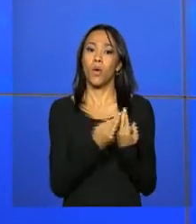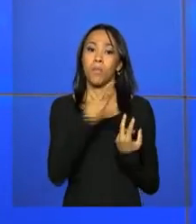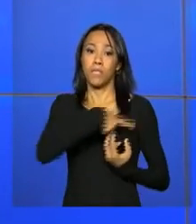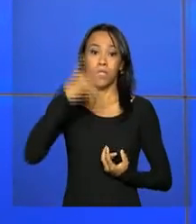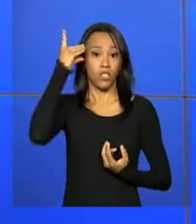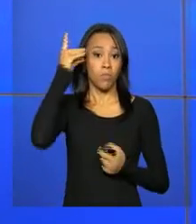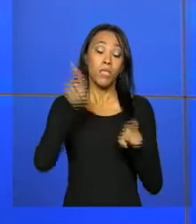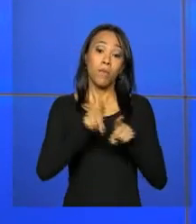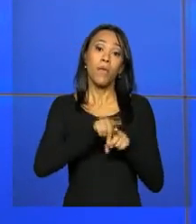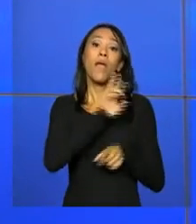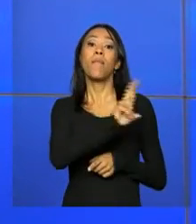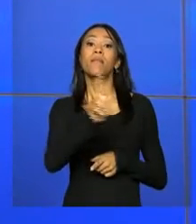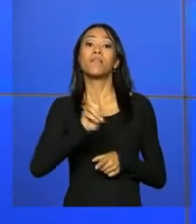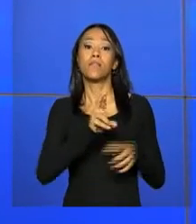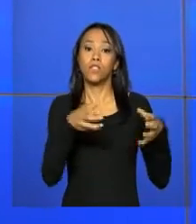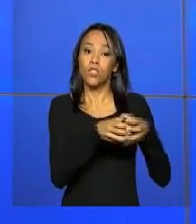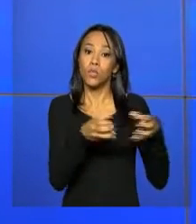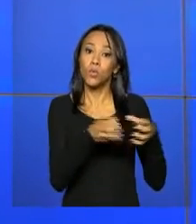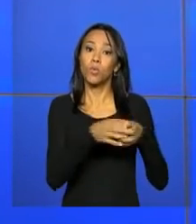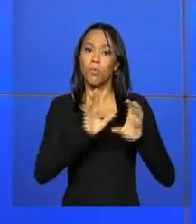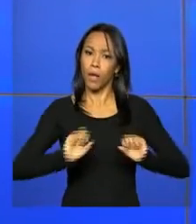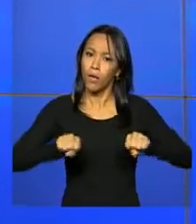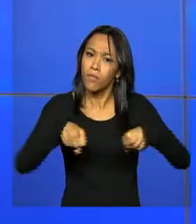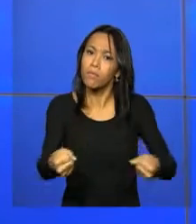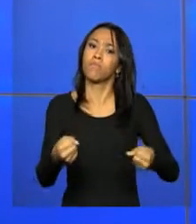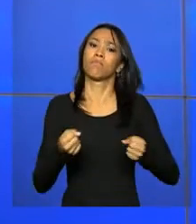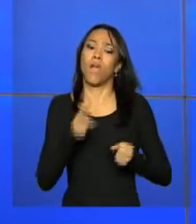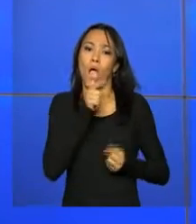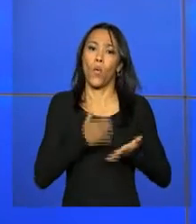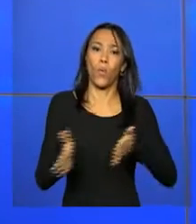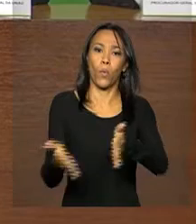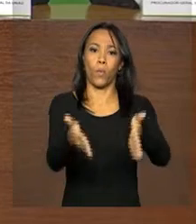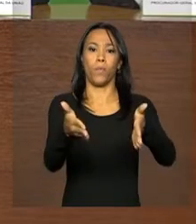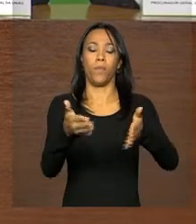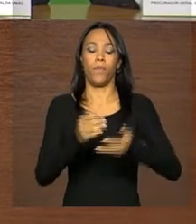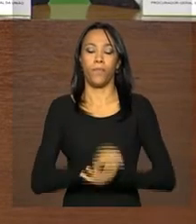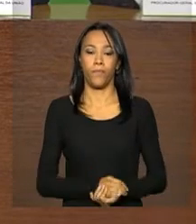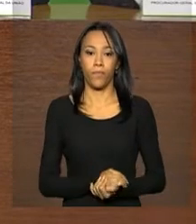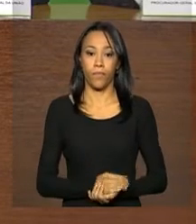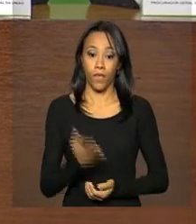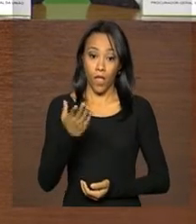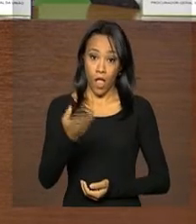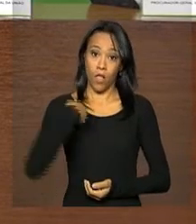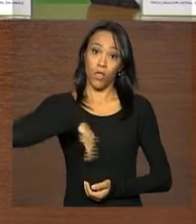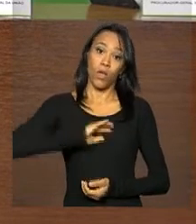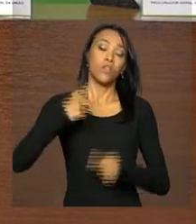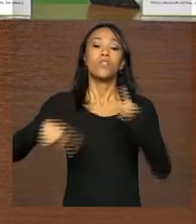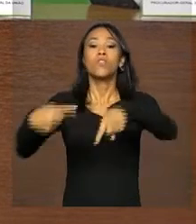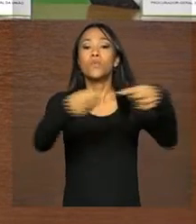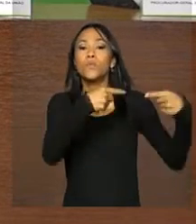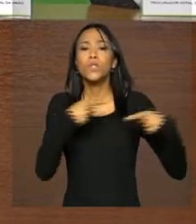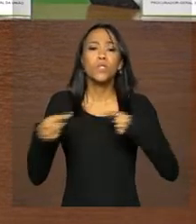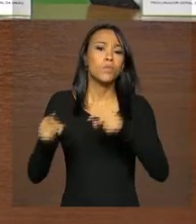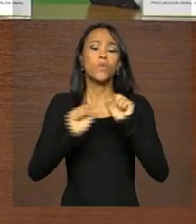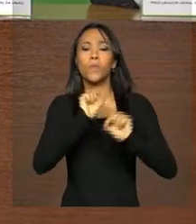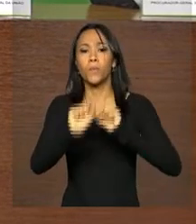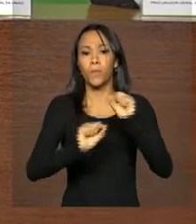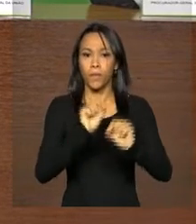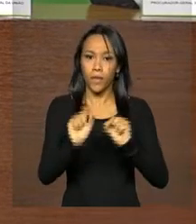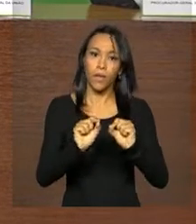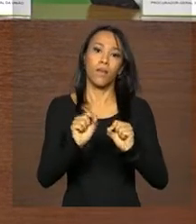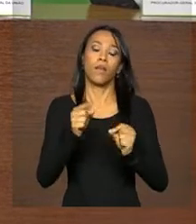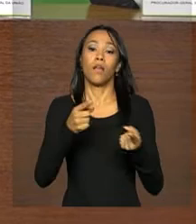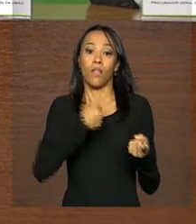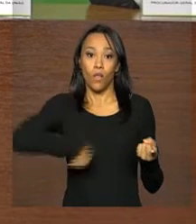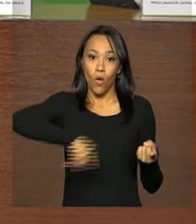com representantes do Comitê de Revitalização da Bacia do Rio Doce. Nós discutimos a possibilidade de construção entre